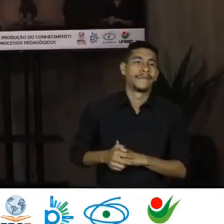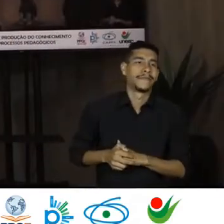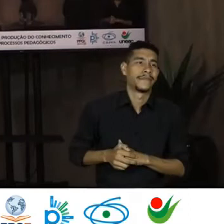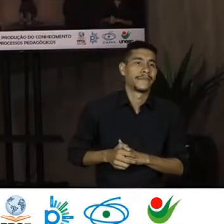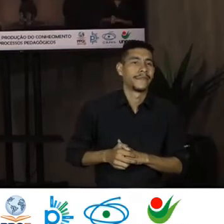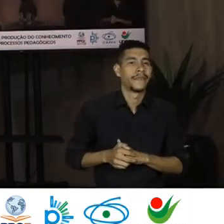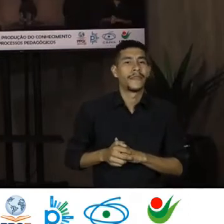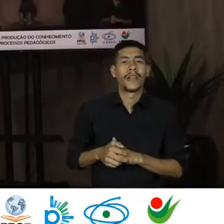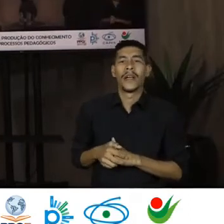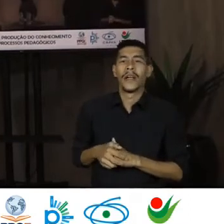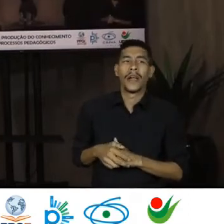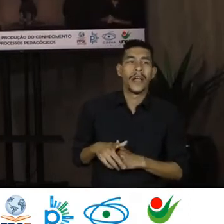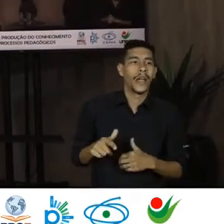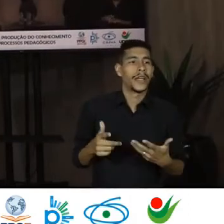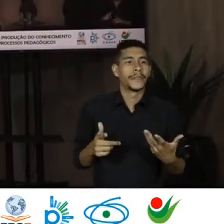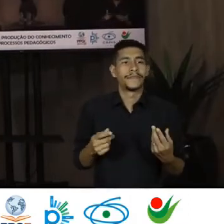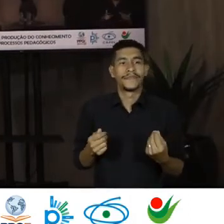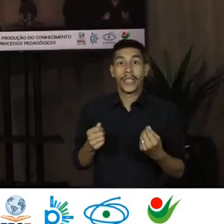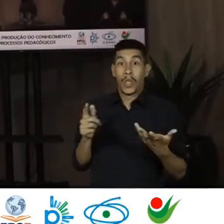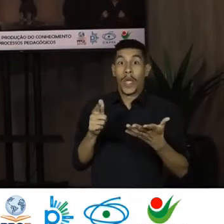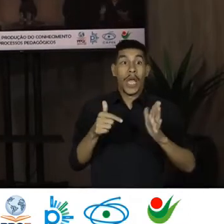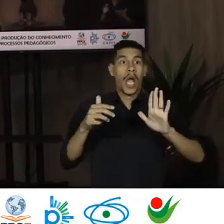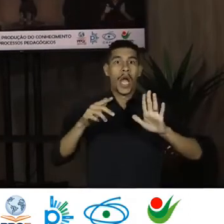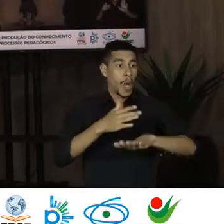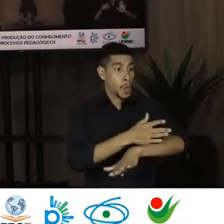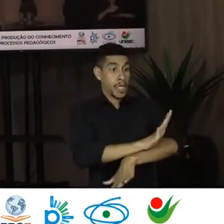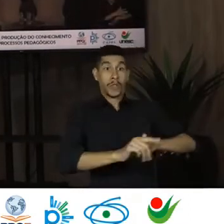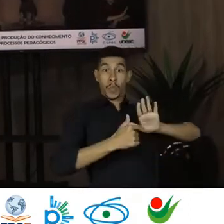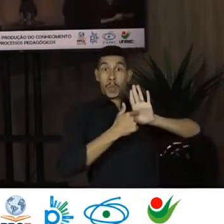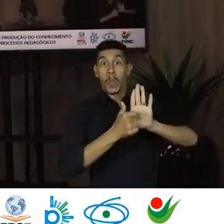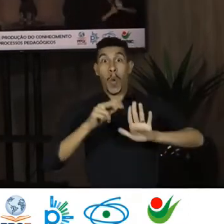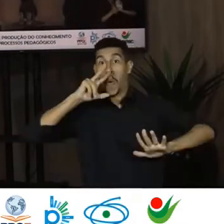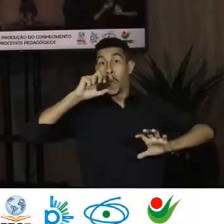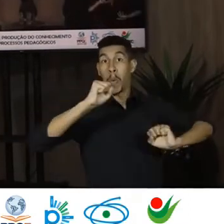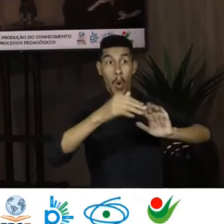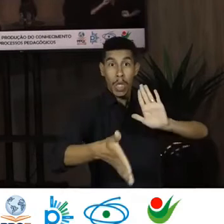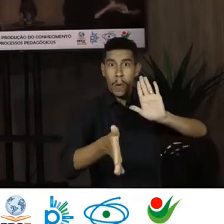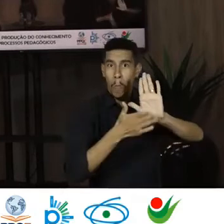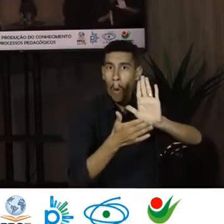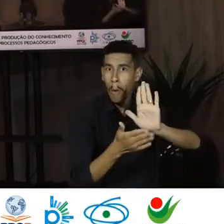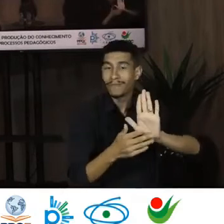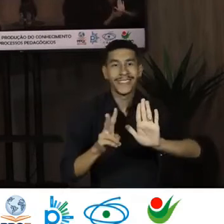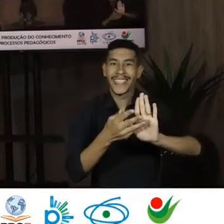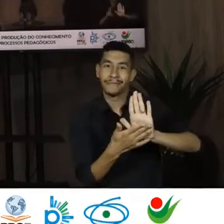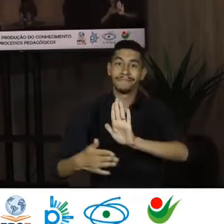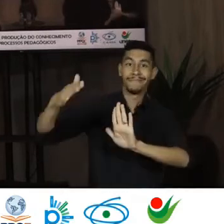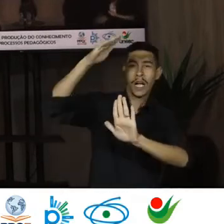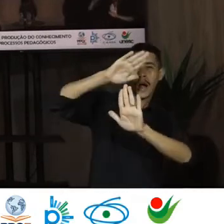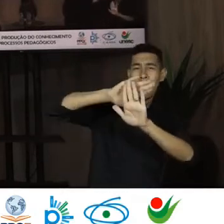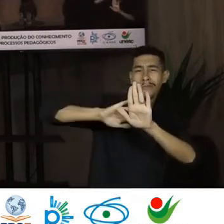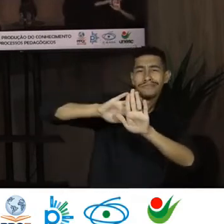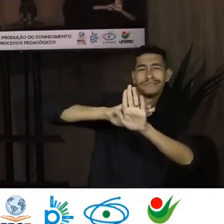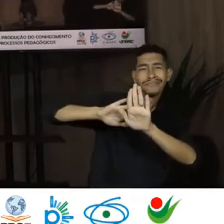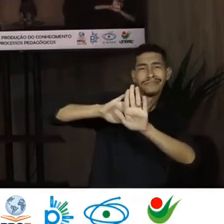Não Ele Não é Não é Estrondoso Mas não é Que ele não Esteja acontecendo E não doa Também Na pessoa Quando